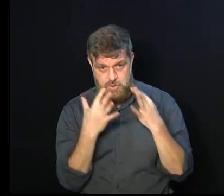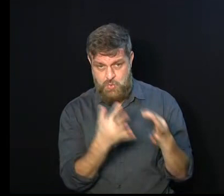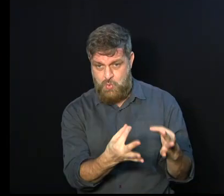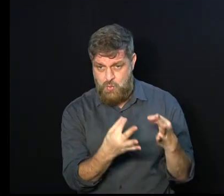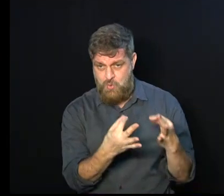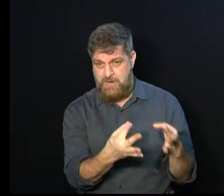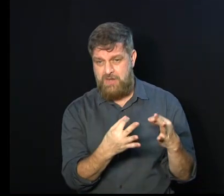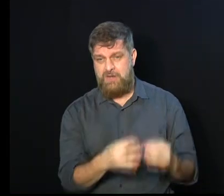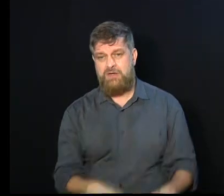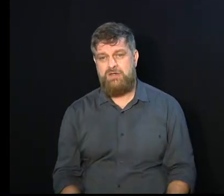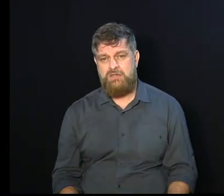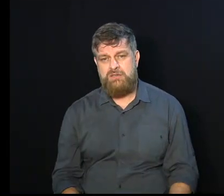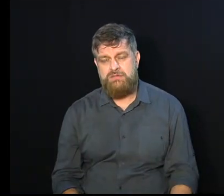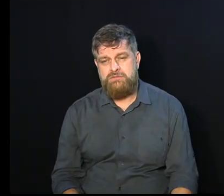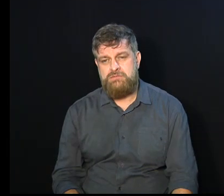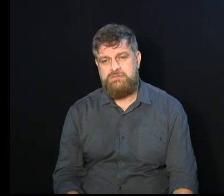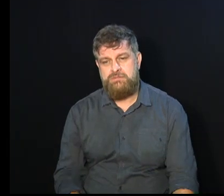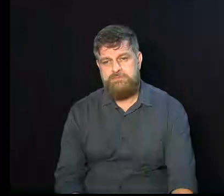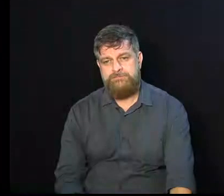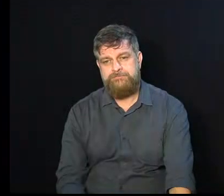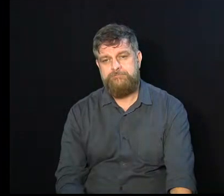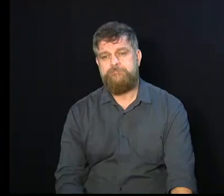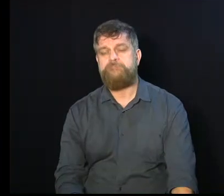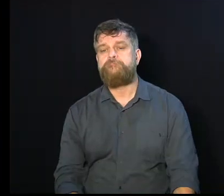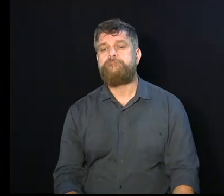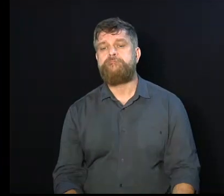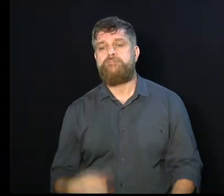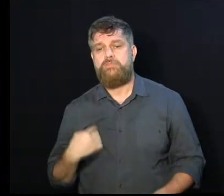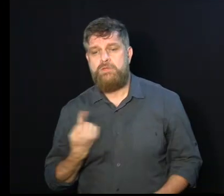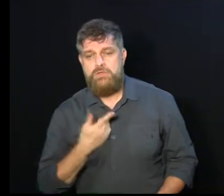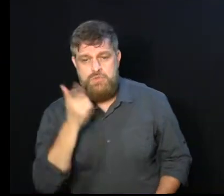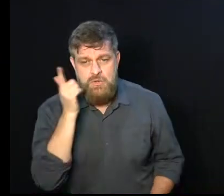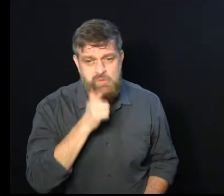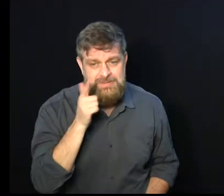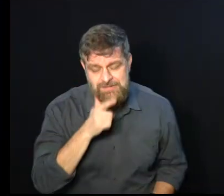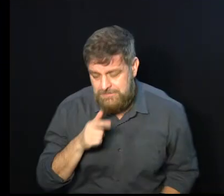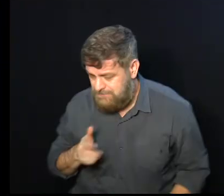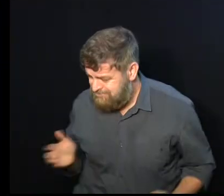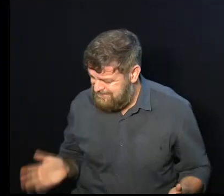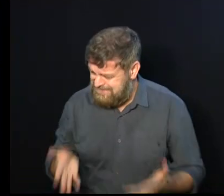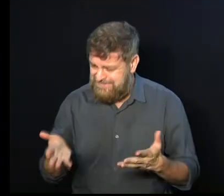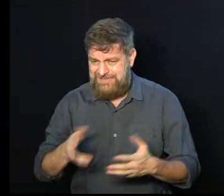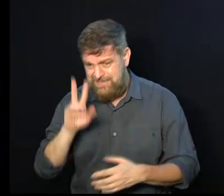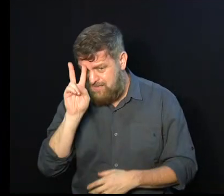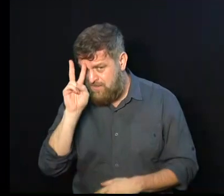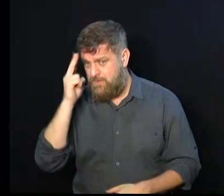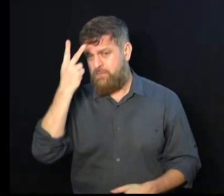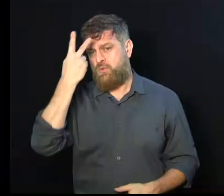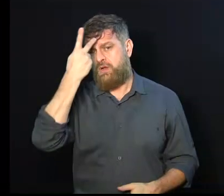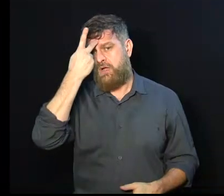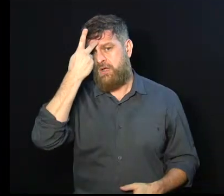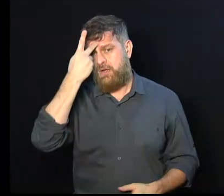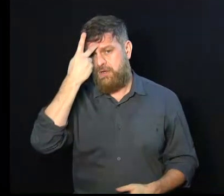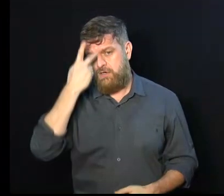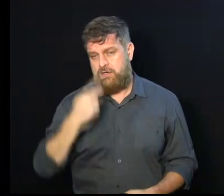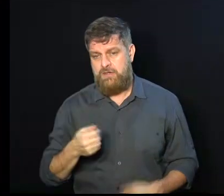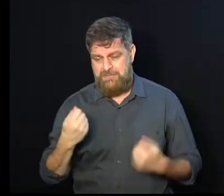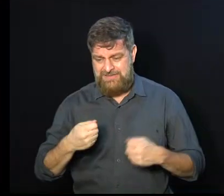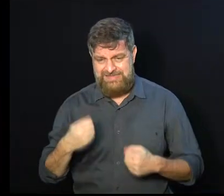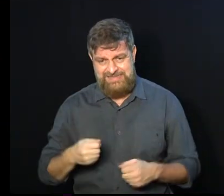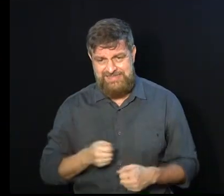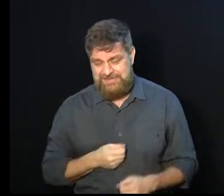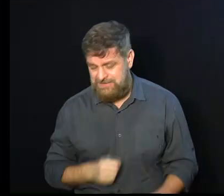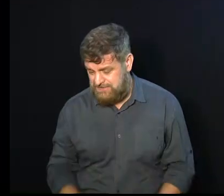juntamente com os órgãos de governo, para que a gente promova um outro olhar. A gente tem que realmente quebrar um paradigma.